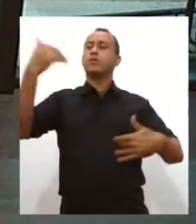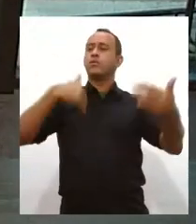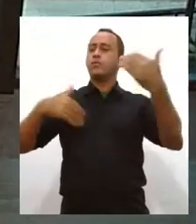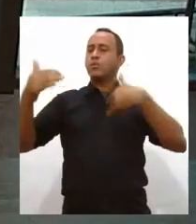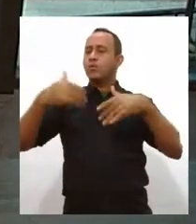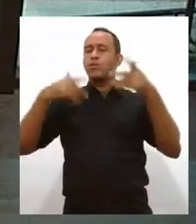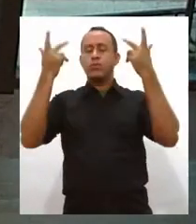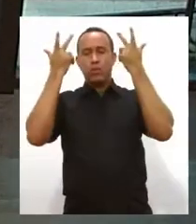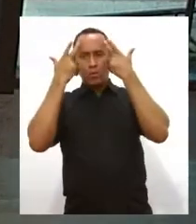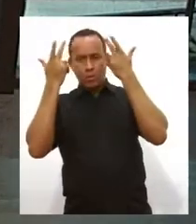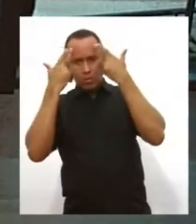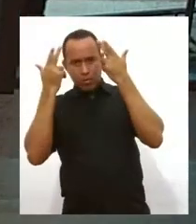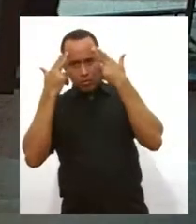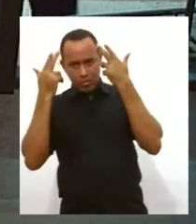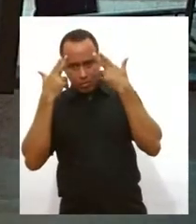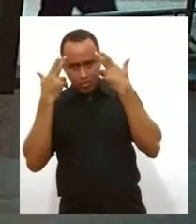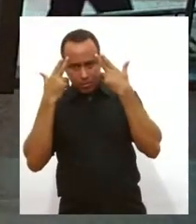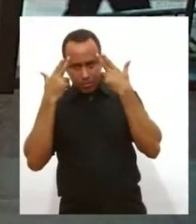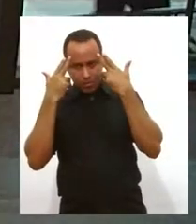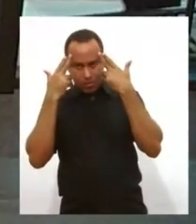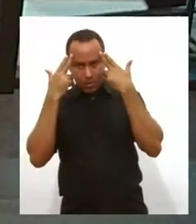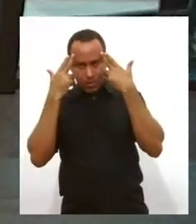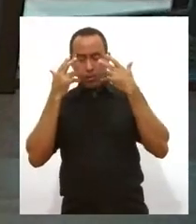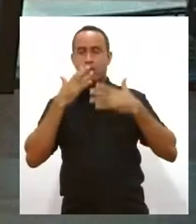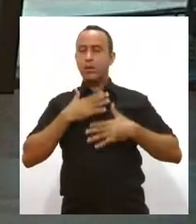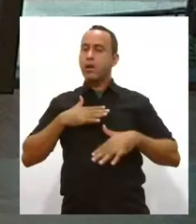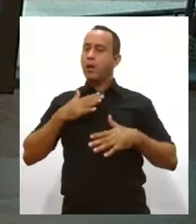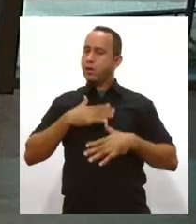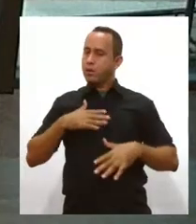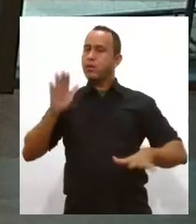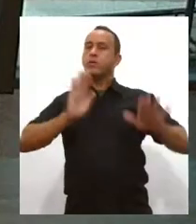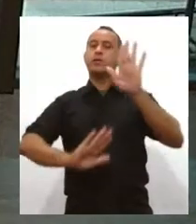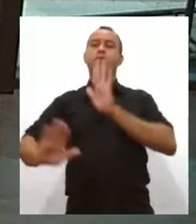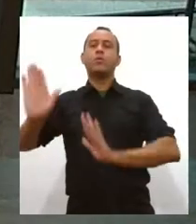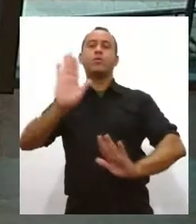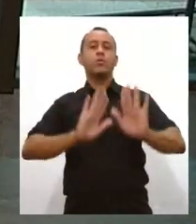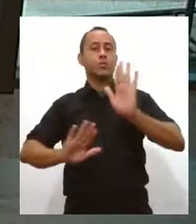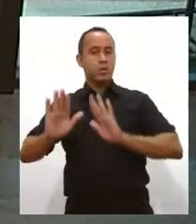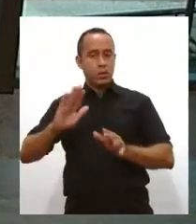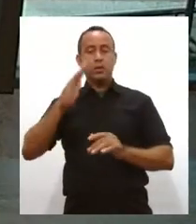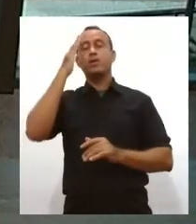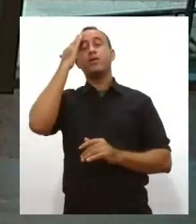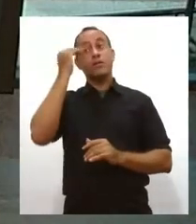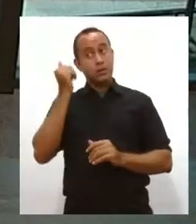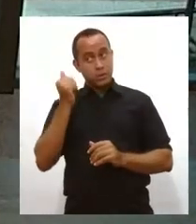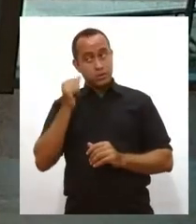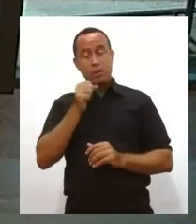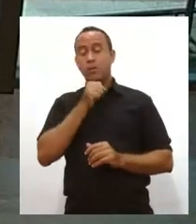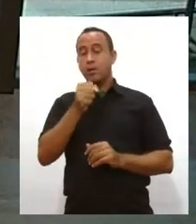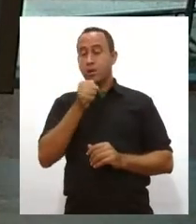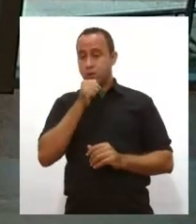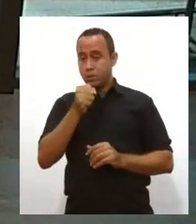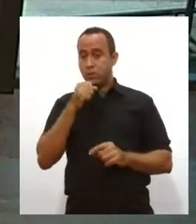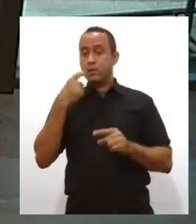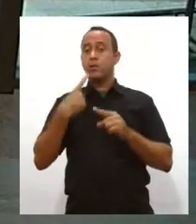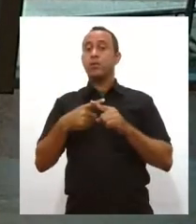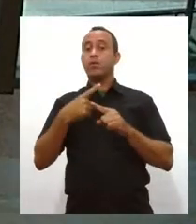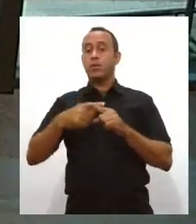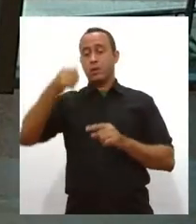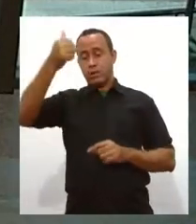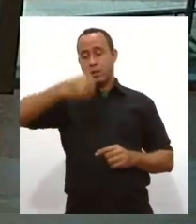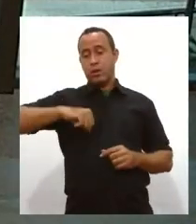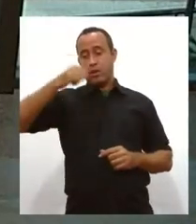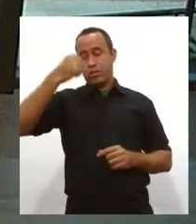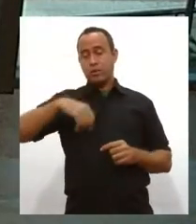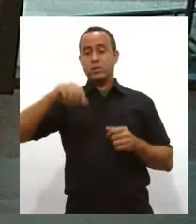esses atendimentos. Lógico que tenha prudência e a gente vai saber mais sobre isso na nossa entrevista, porque existem avaliações que são